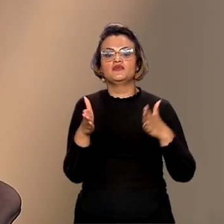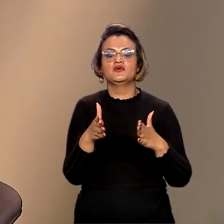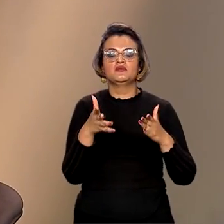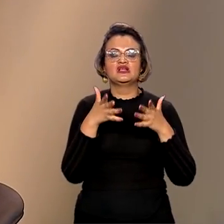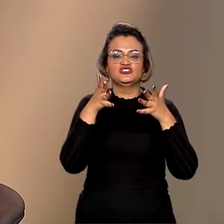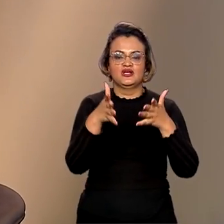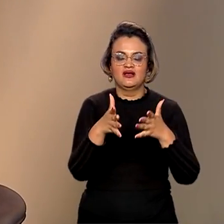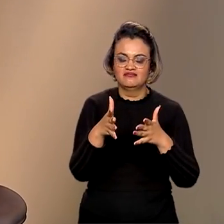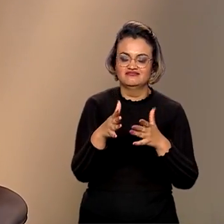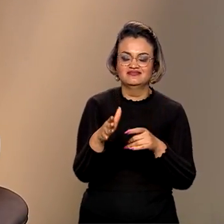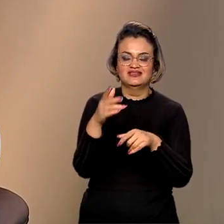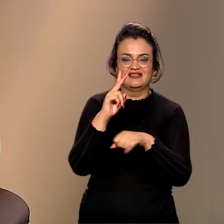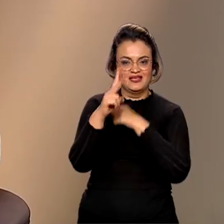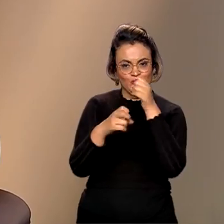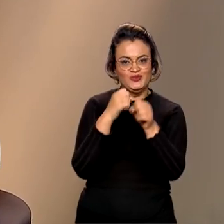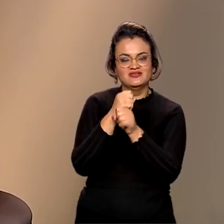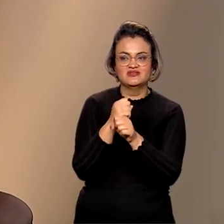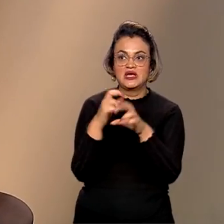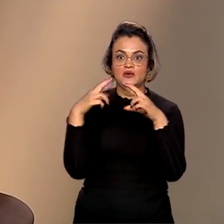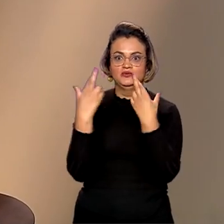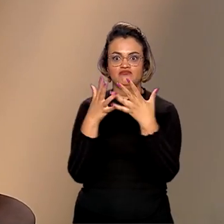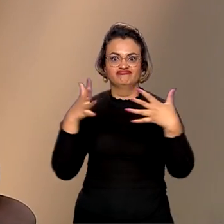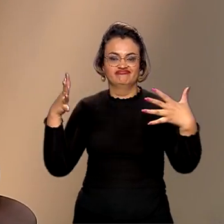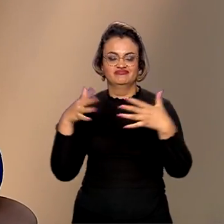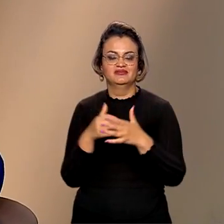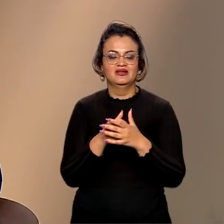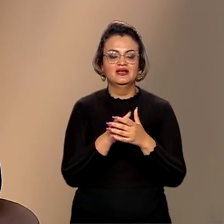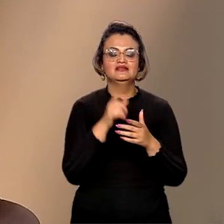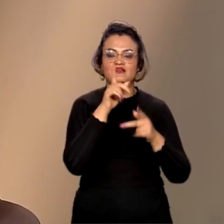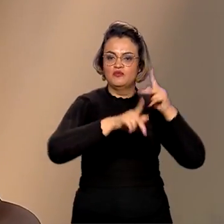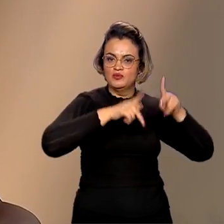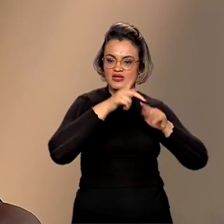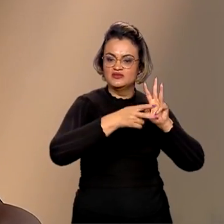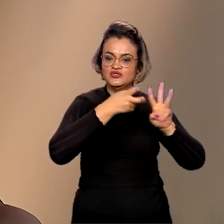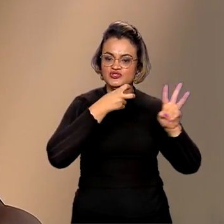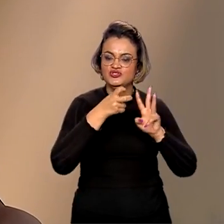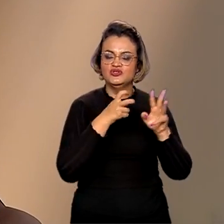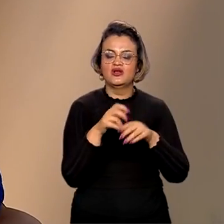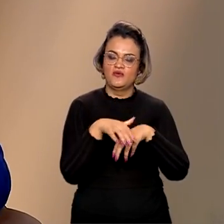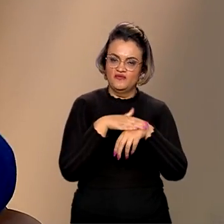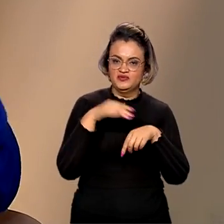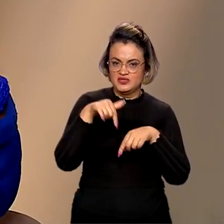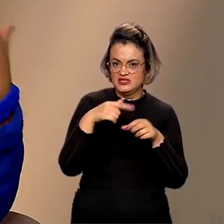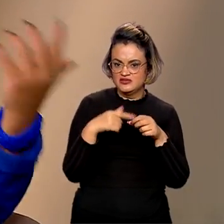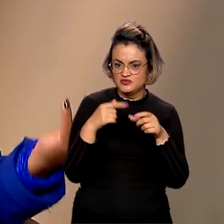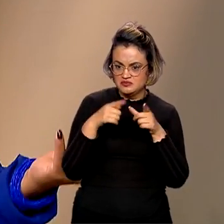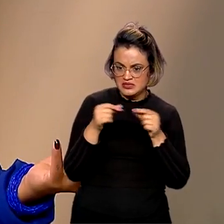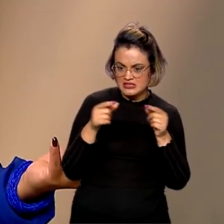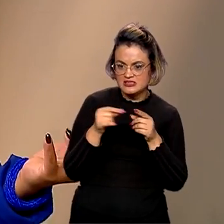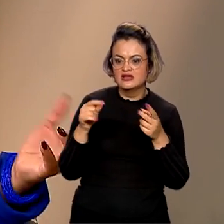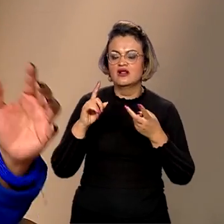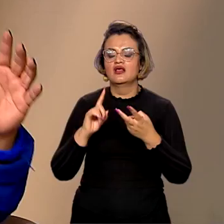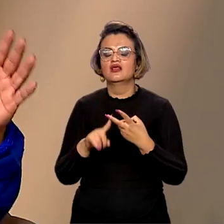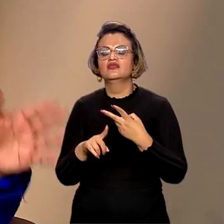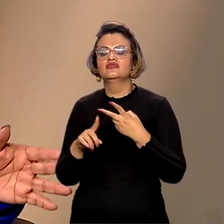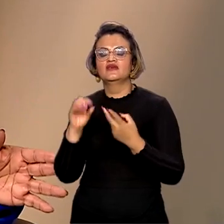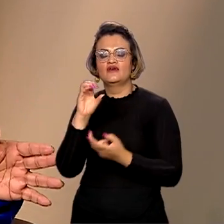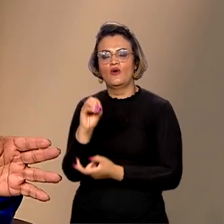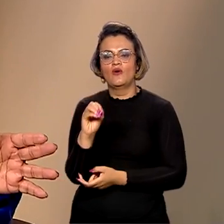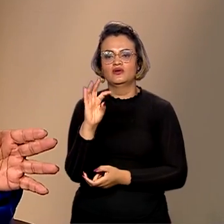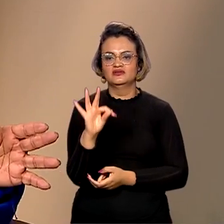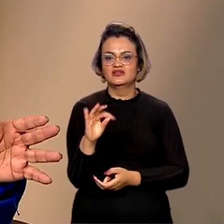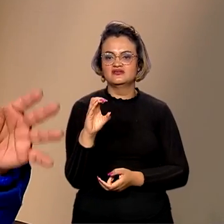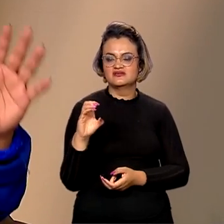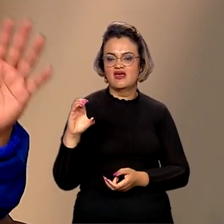na COP30. Houve já encontro dos povos indígenas aqui em Brasília, houve o encontro da OTCA